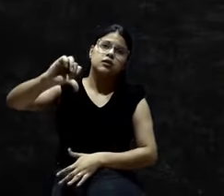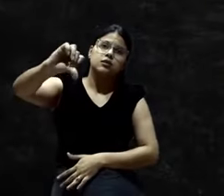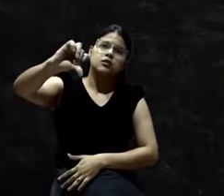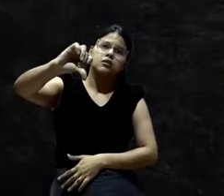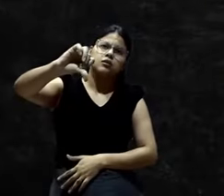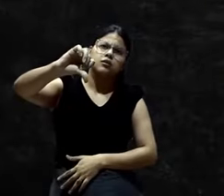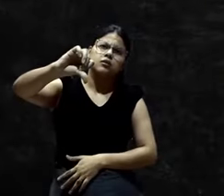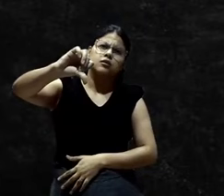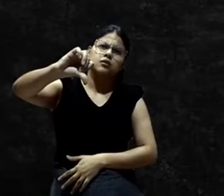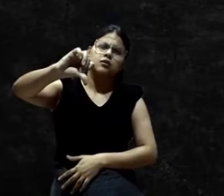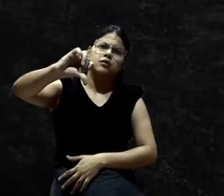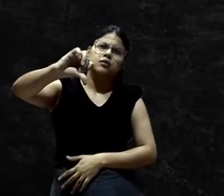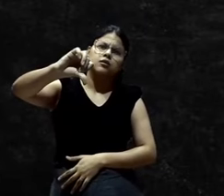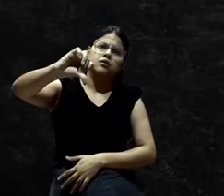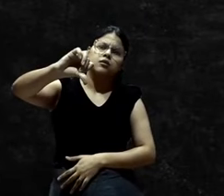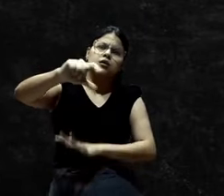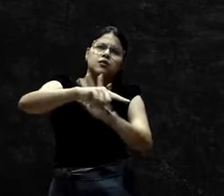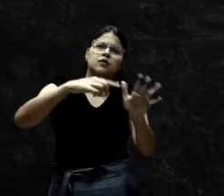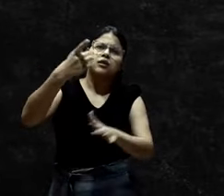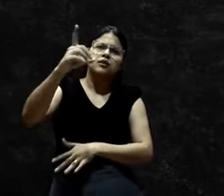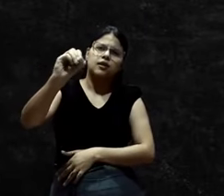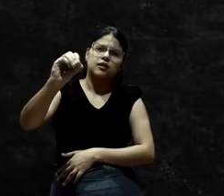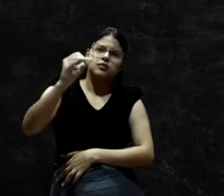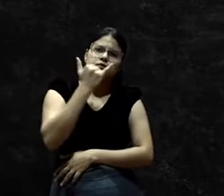Façam. O versículo 10. Façam o bem. A todos.